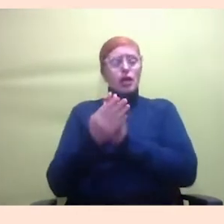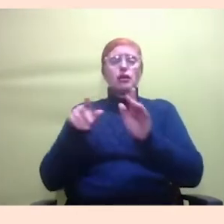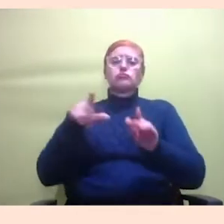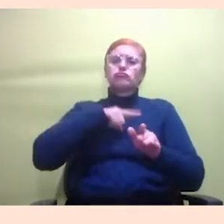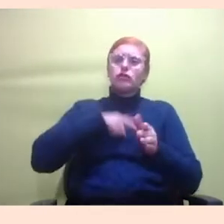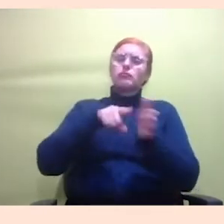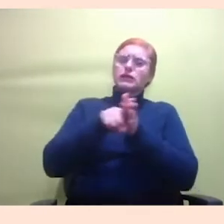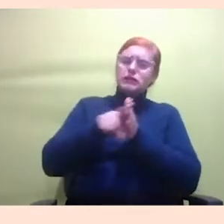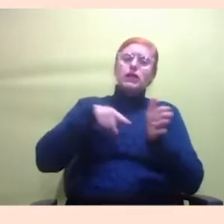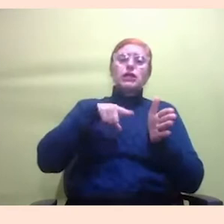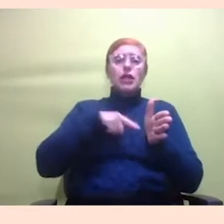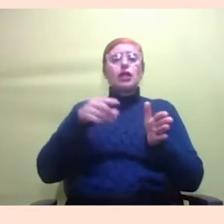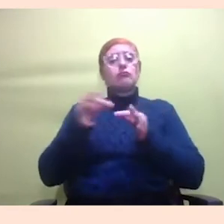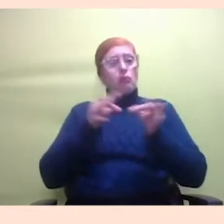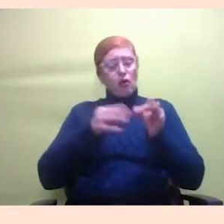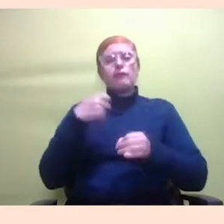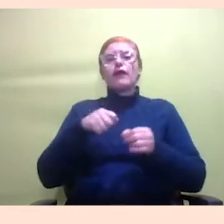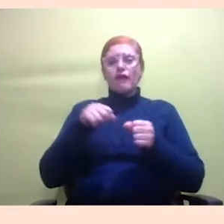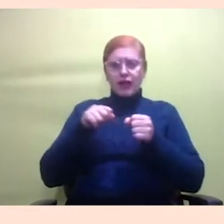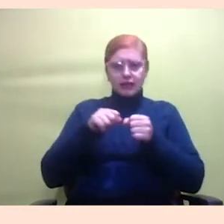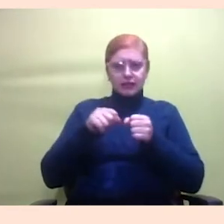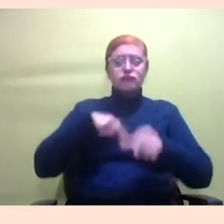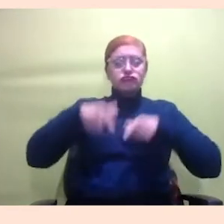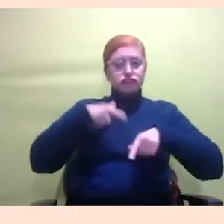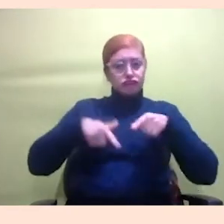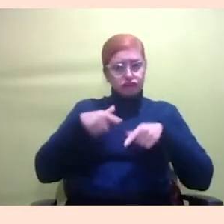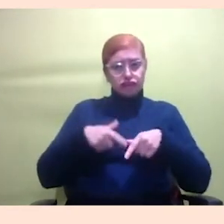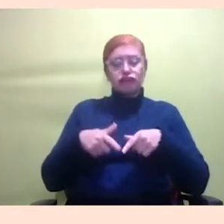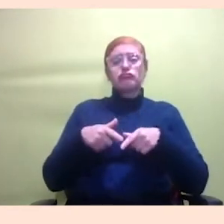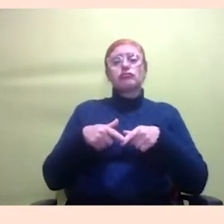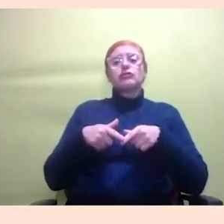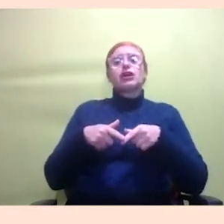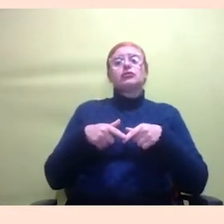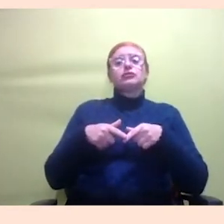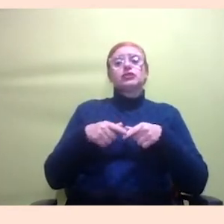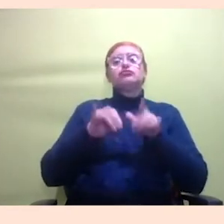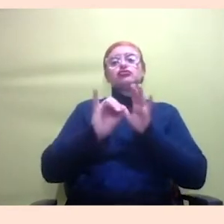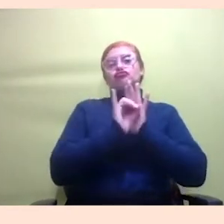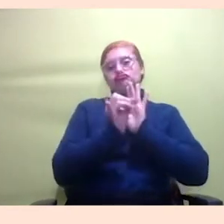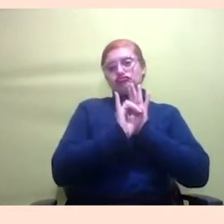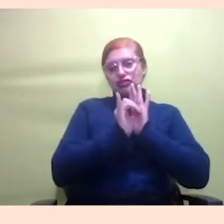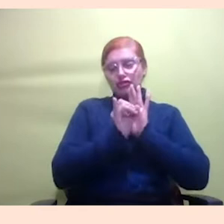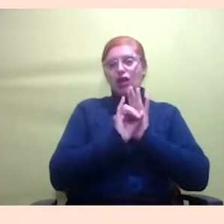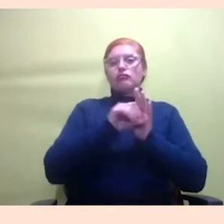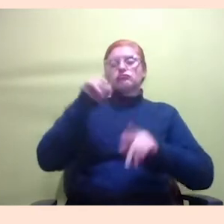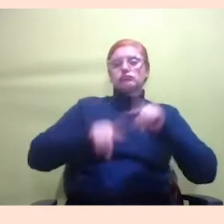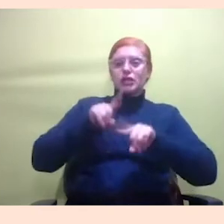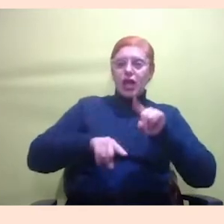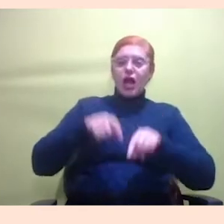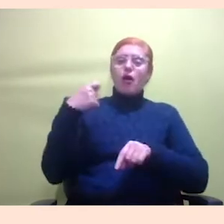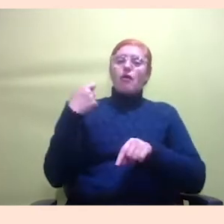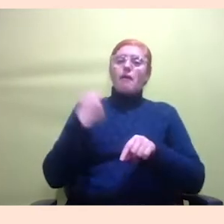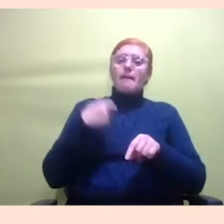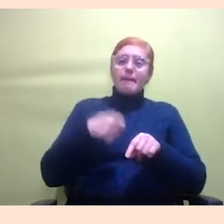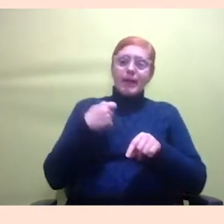que precisa fazer, um trabalho para uma opção digital, algum material que precise de um trabalho intelectual